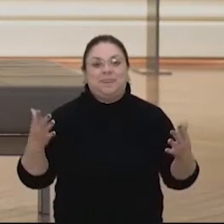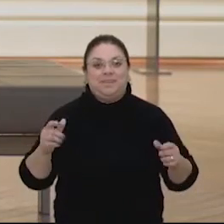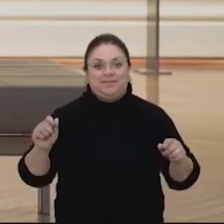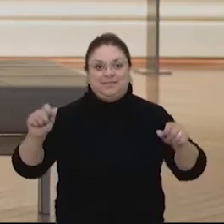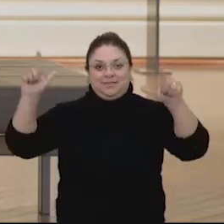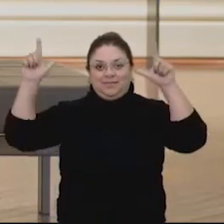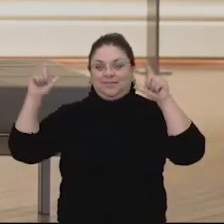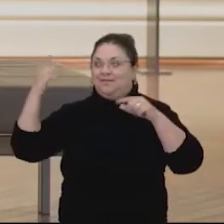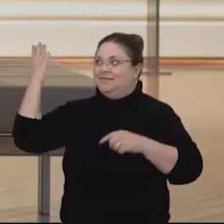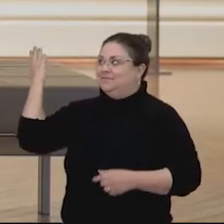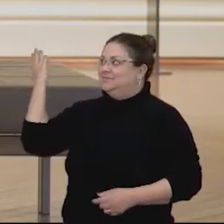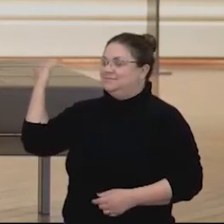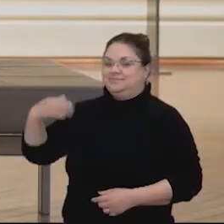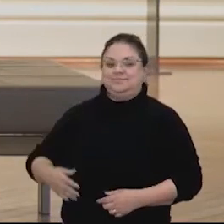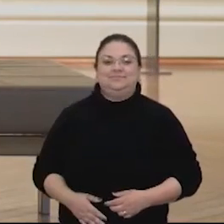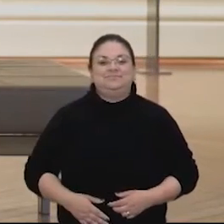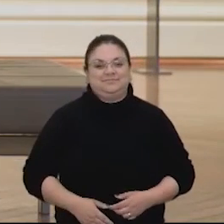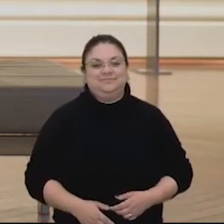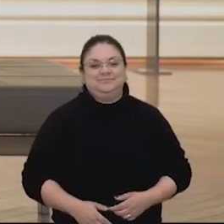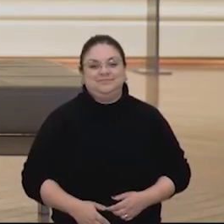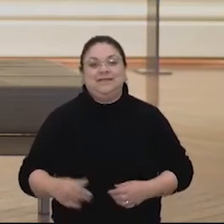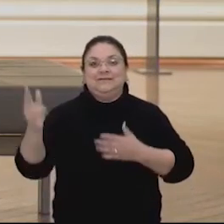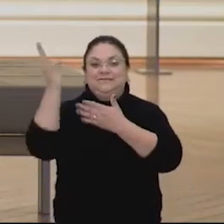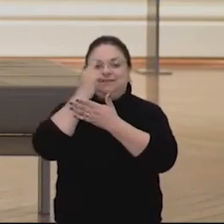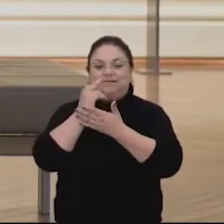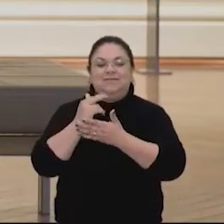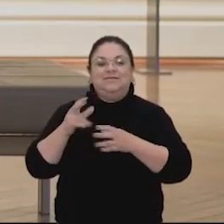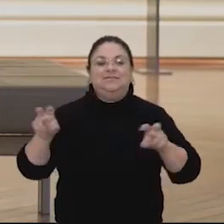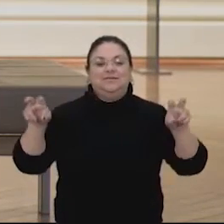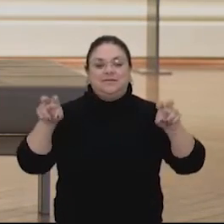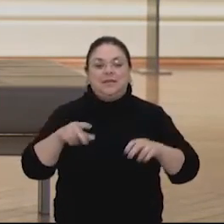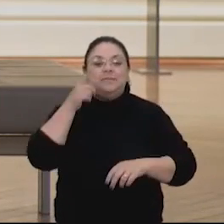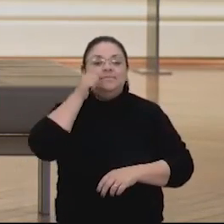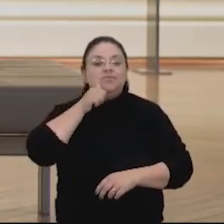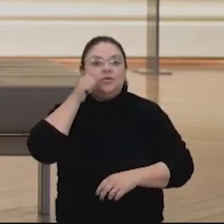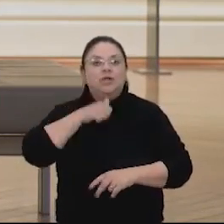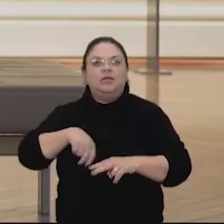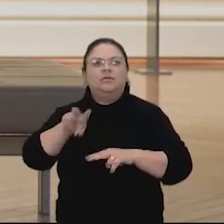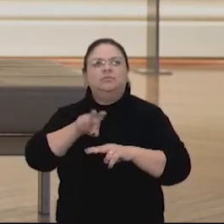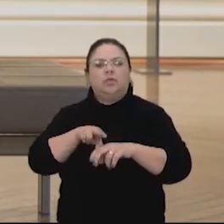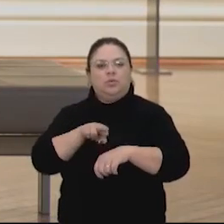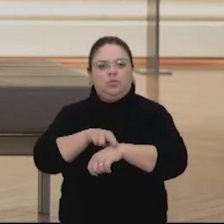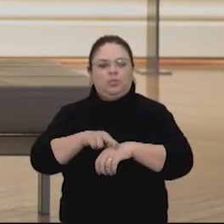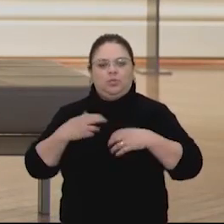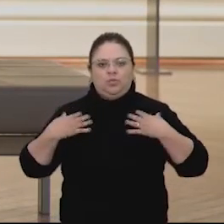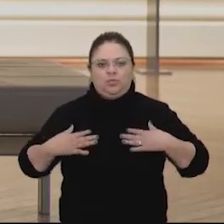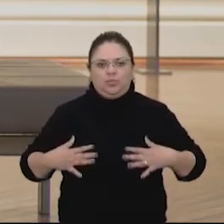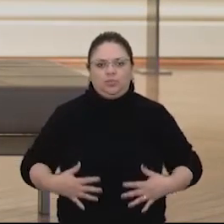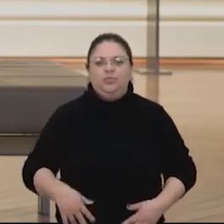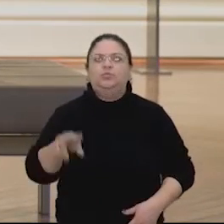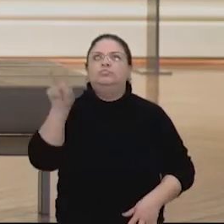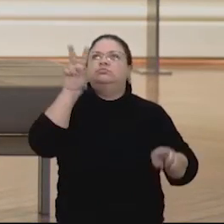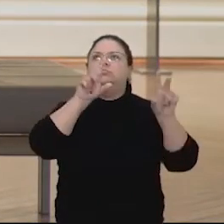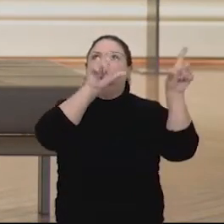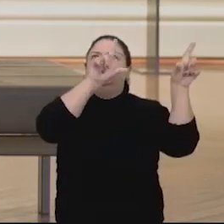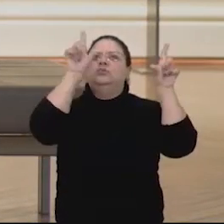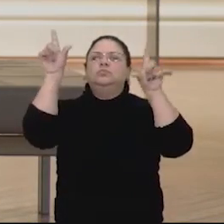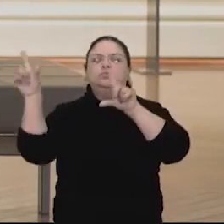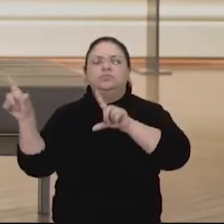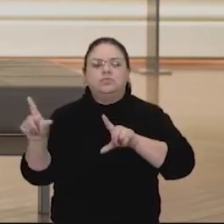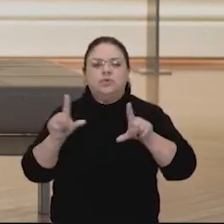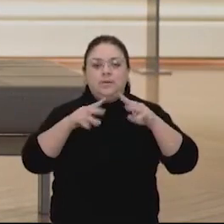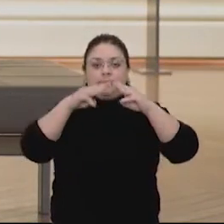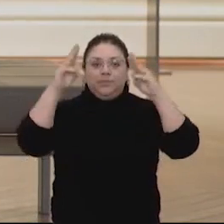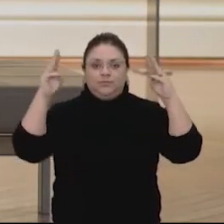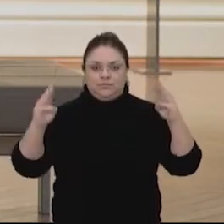é uma pessoa, uma mulher, com vestido púrpura, olhando quadros numa galeria, num museu,